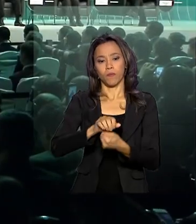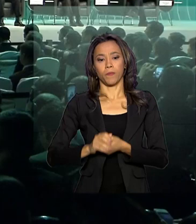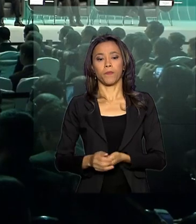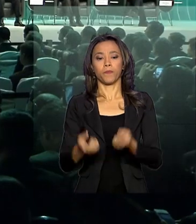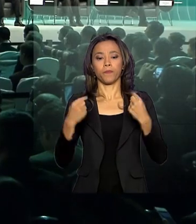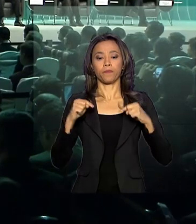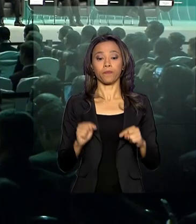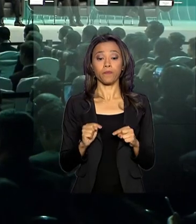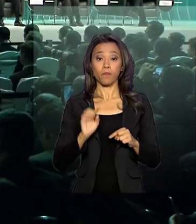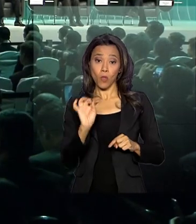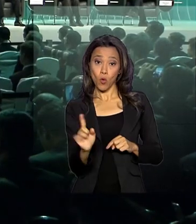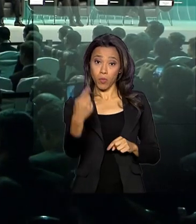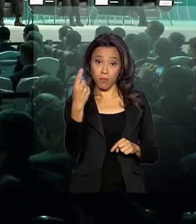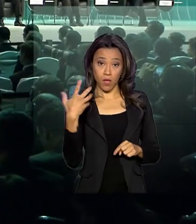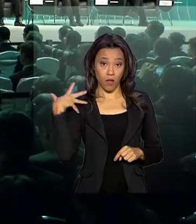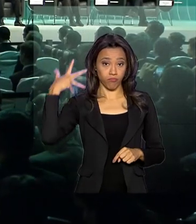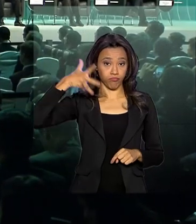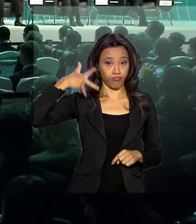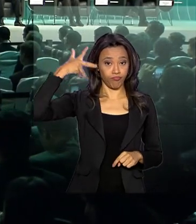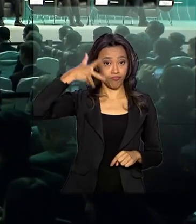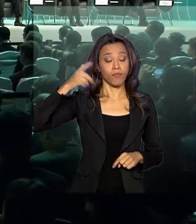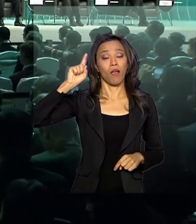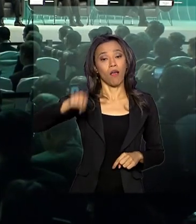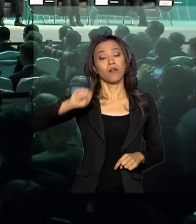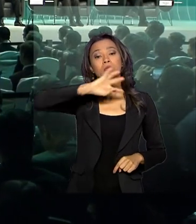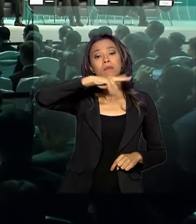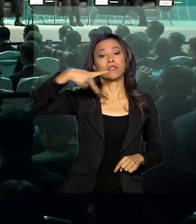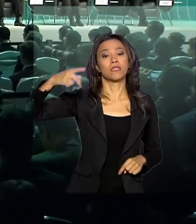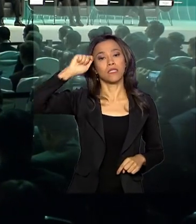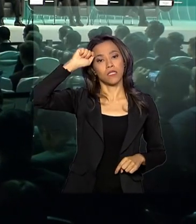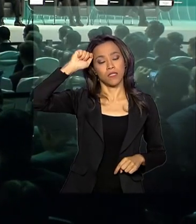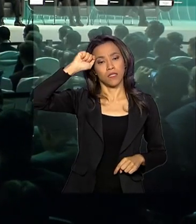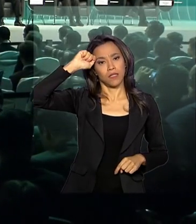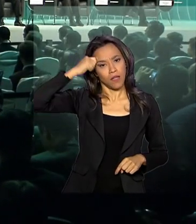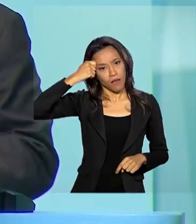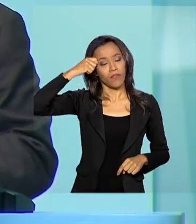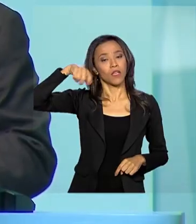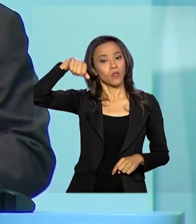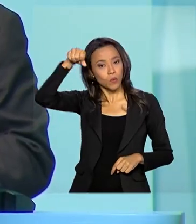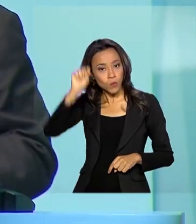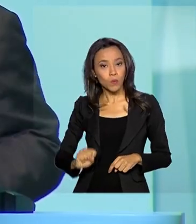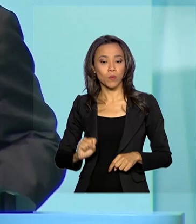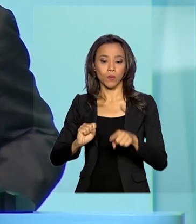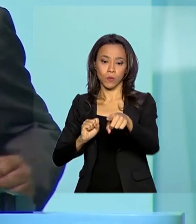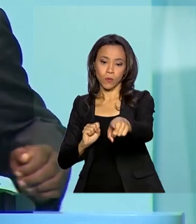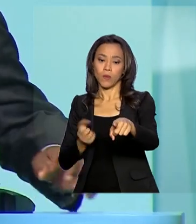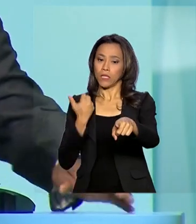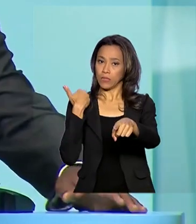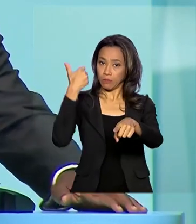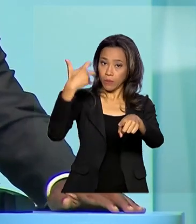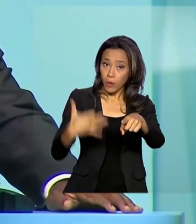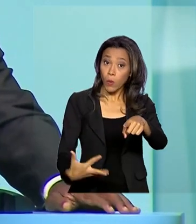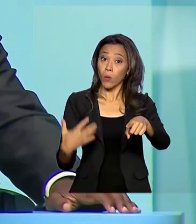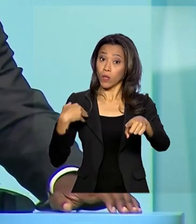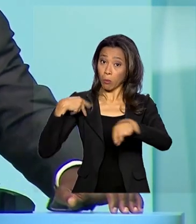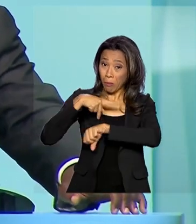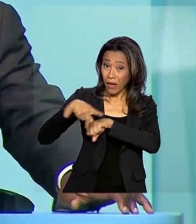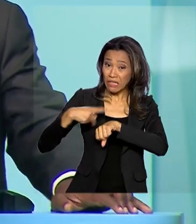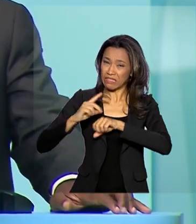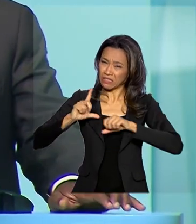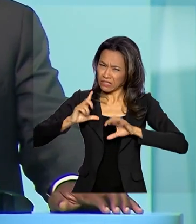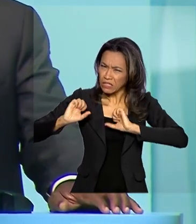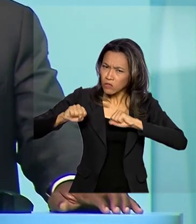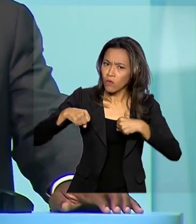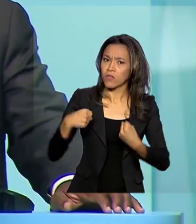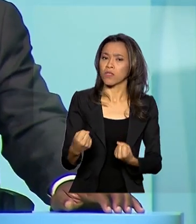O primeiro a falar foi o presidente da África do Sul, Cyril Ramaphosa. Ele disse que o país tem se esforçado para